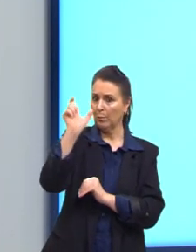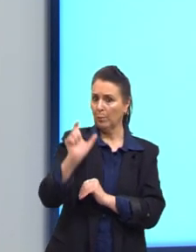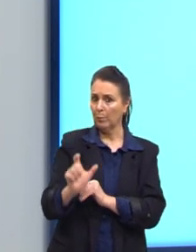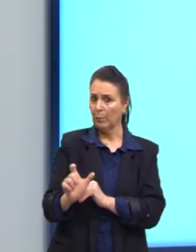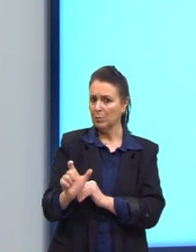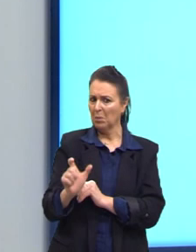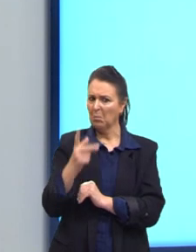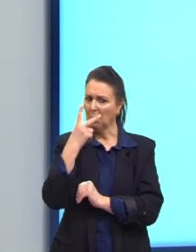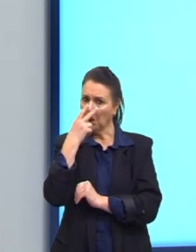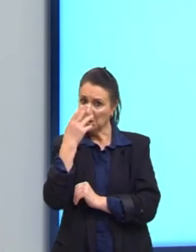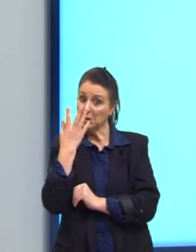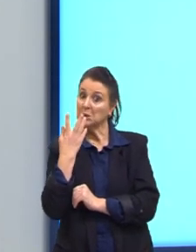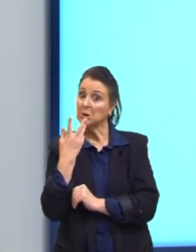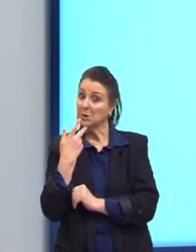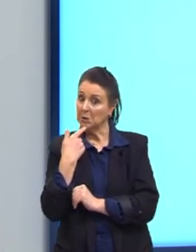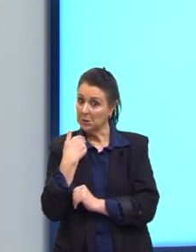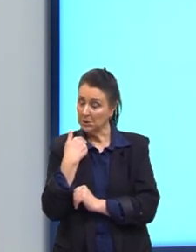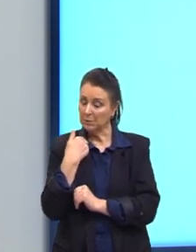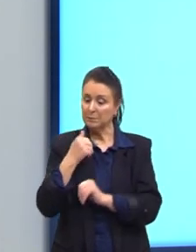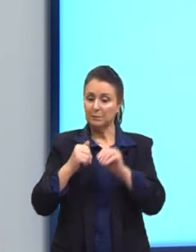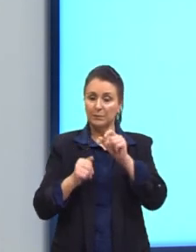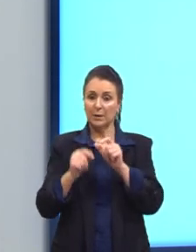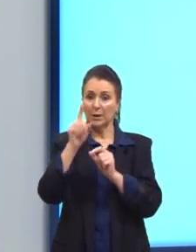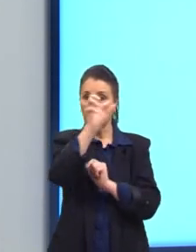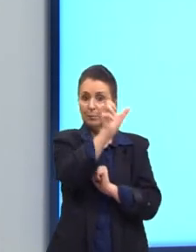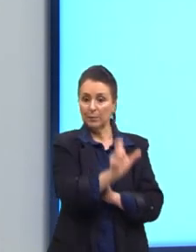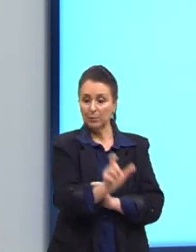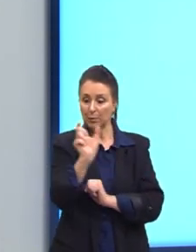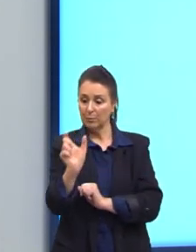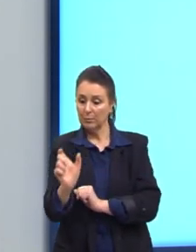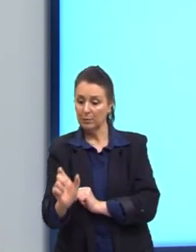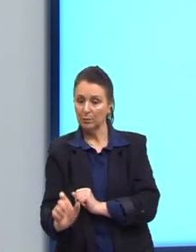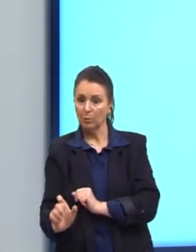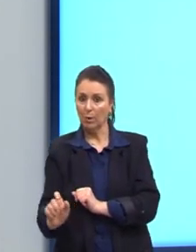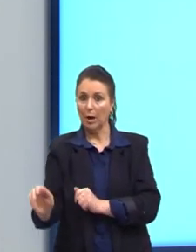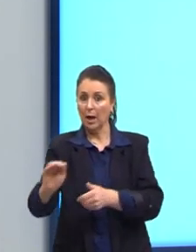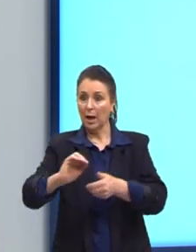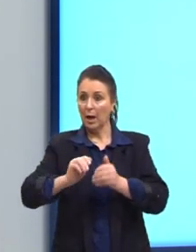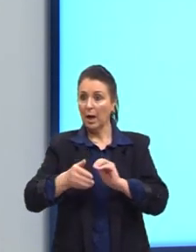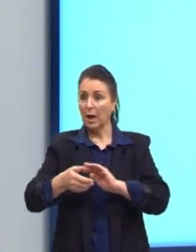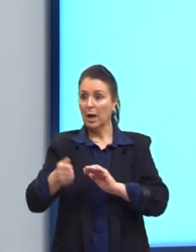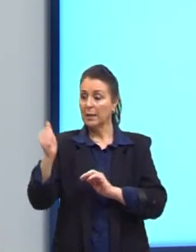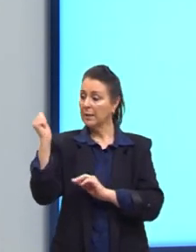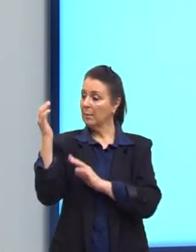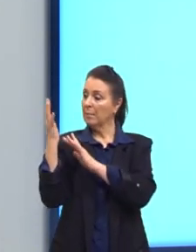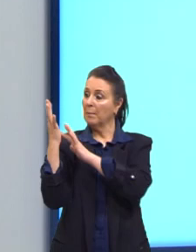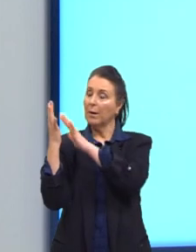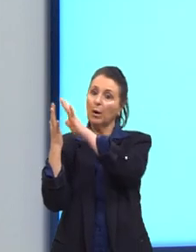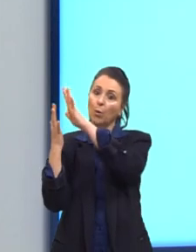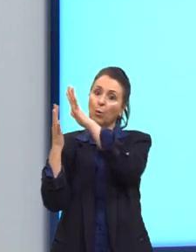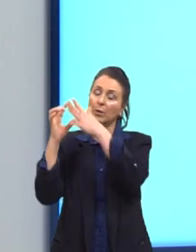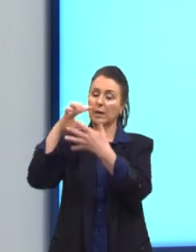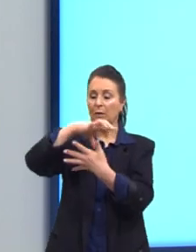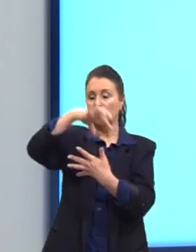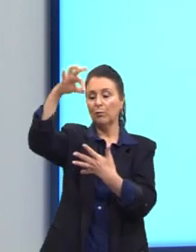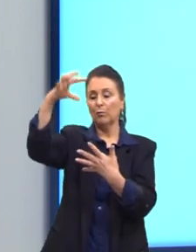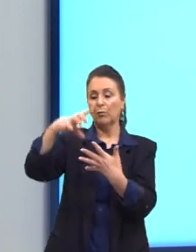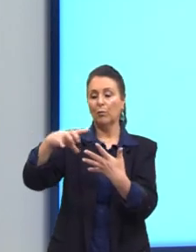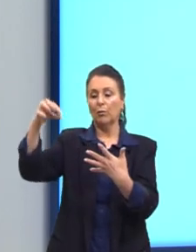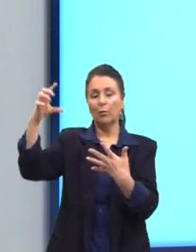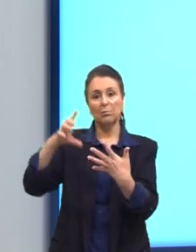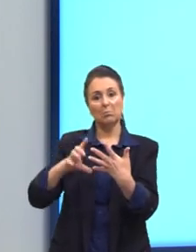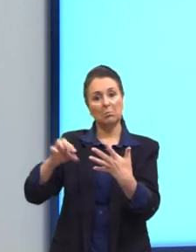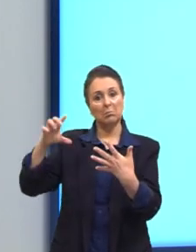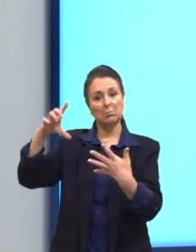que aparenta ser uma criança. Da mão aqui dessa pessoa maior tem folhas, né? Então, a gente imagina ali um